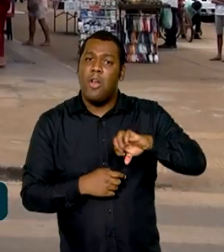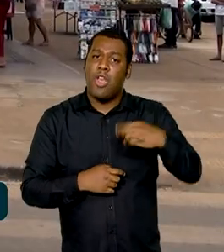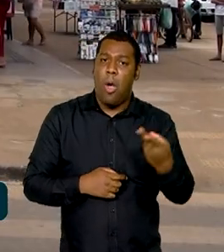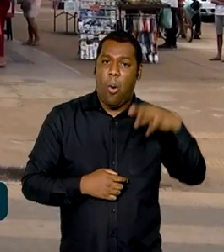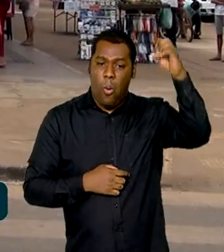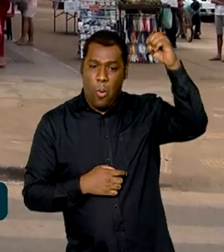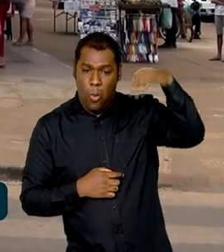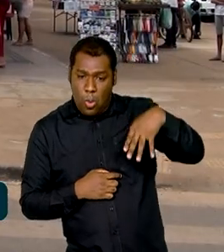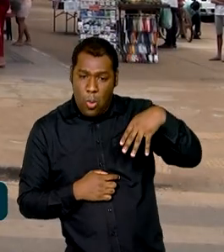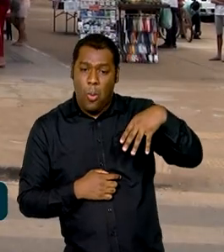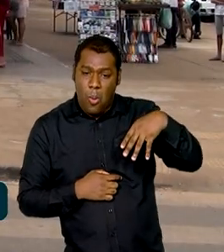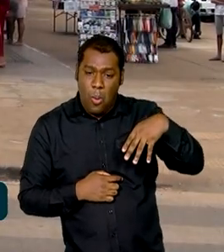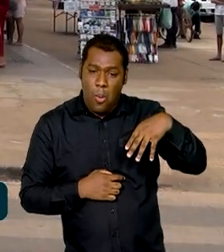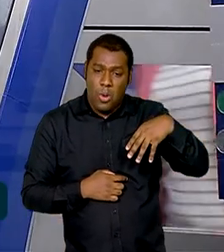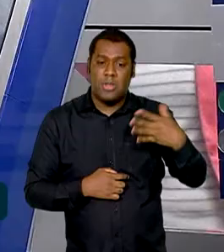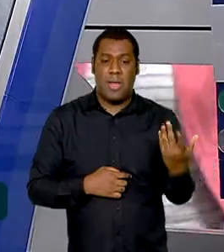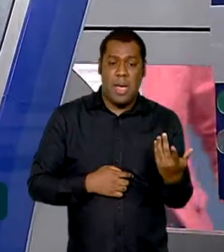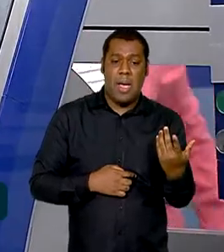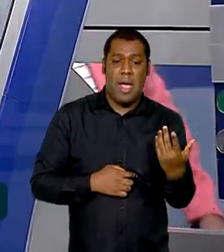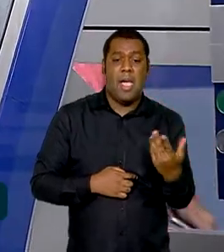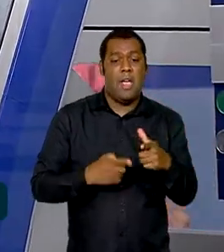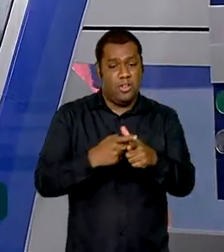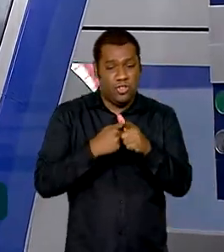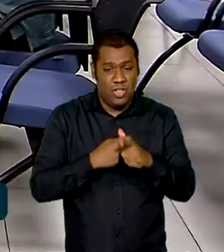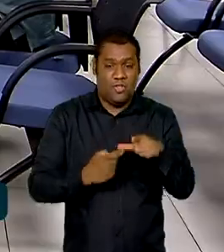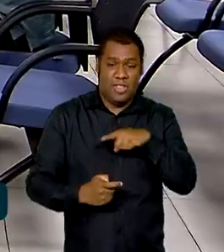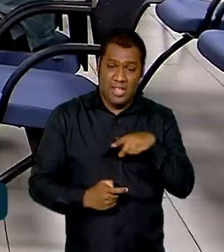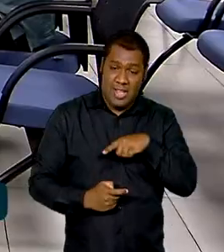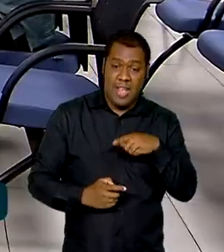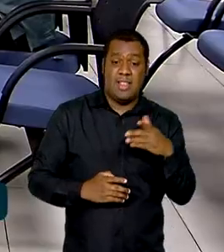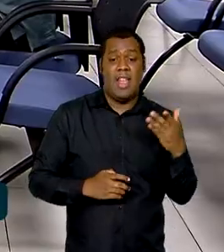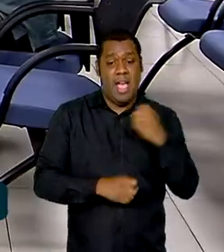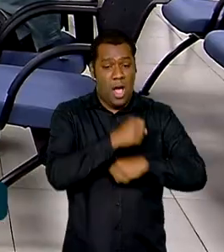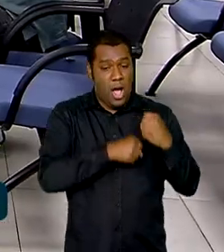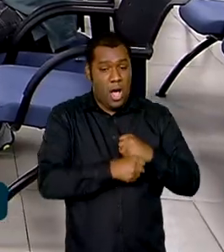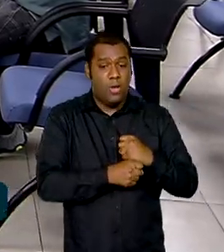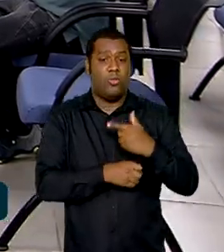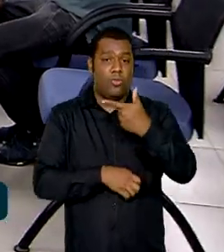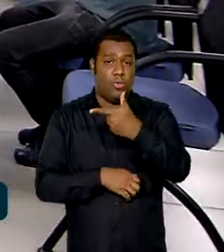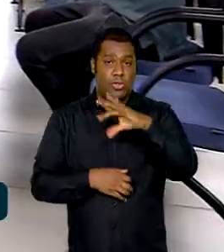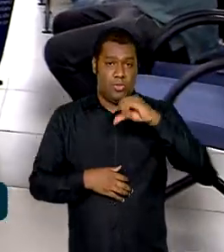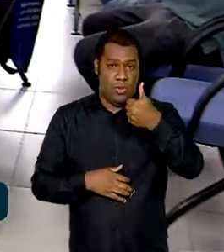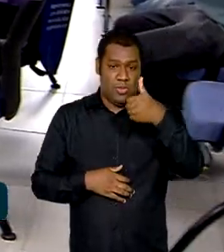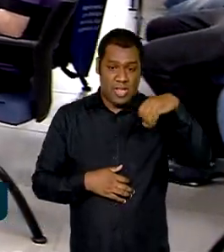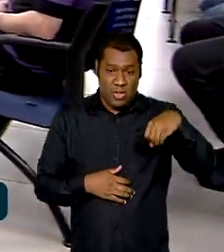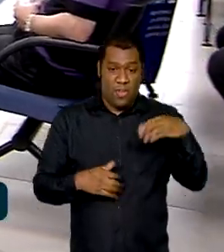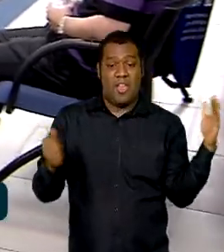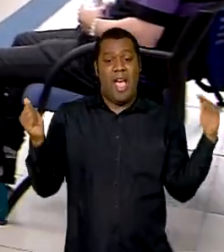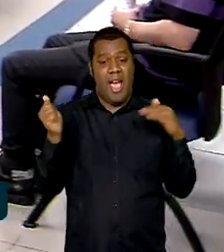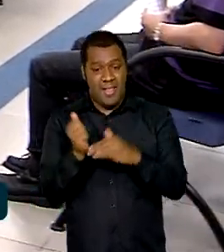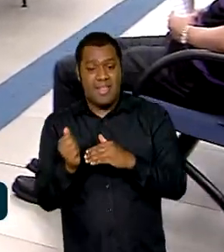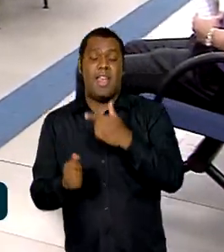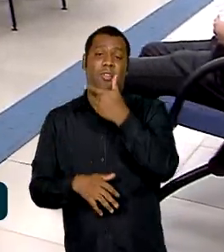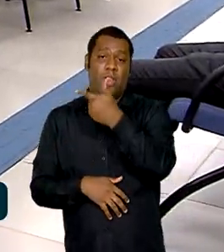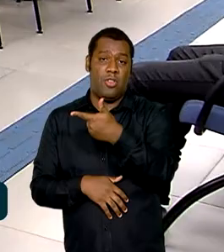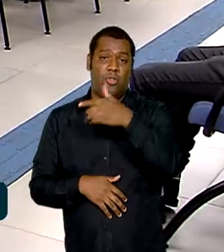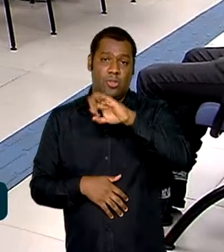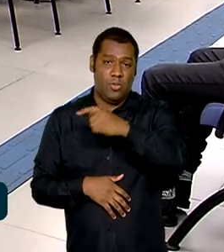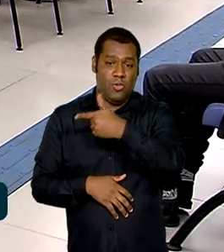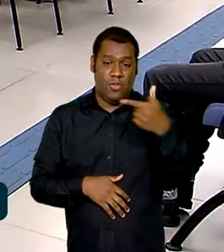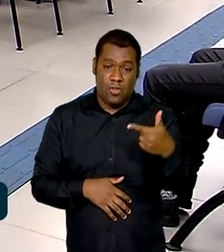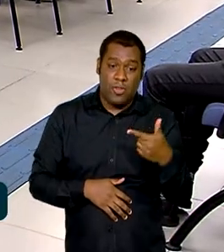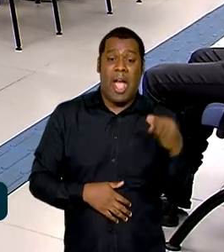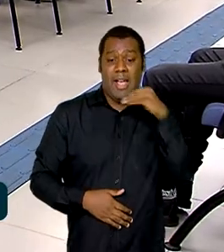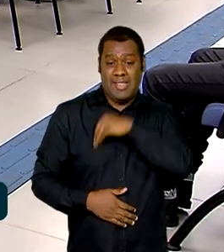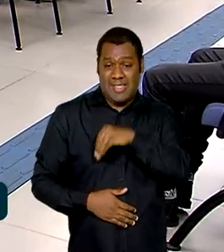telefone atrasada entre 2019 e 2022 ganha até dois salários mínimos ou está